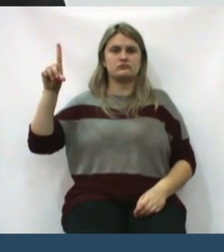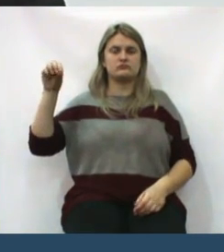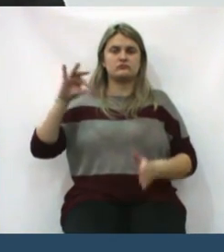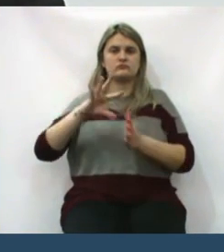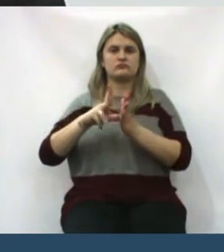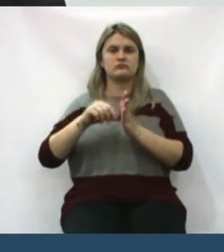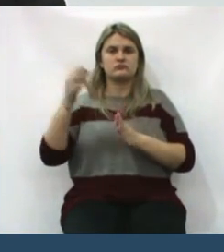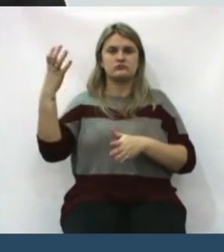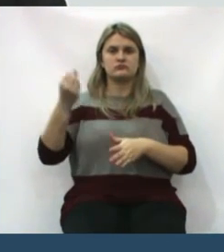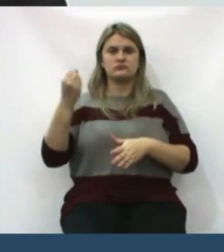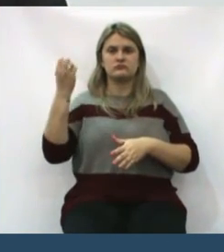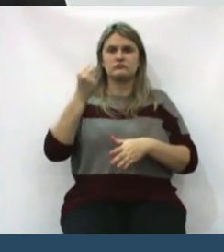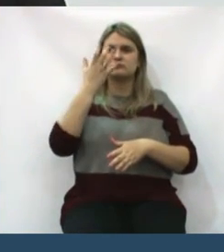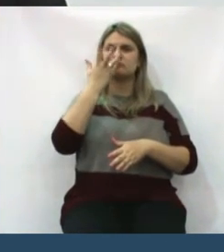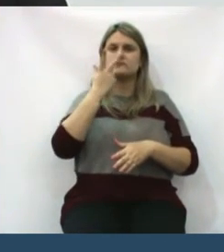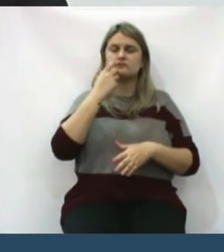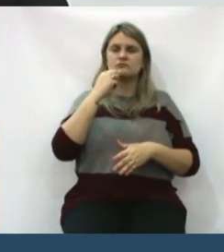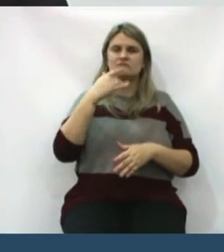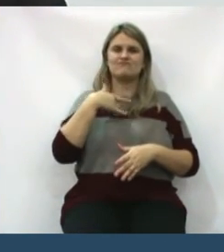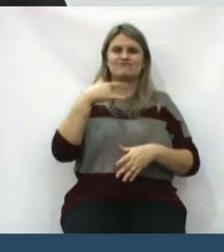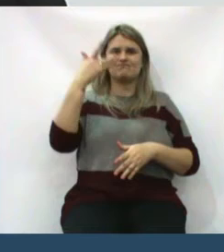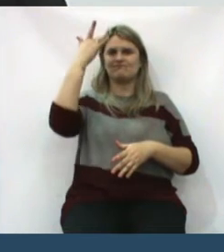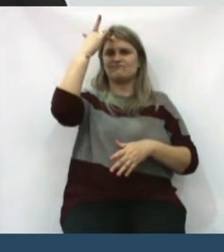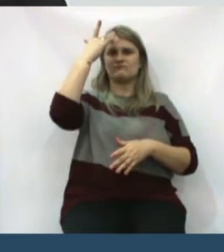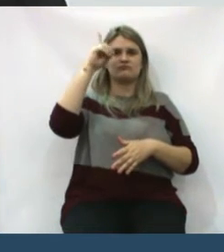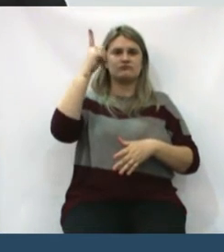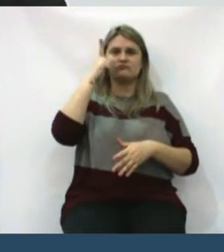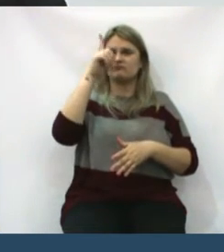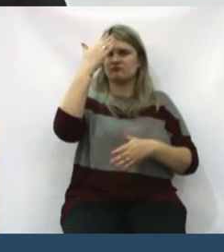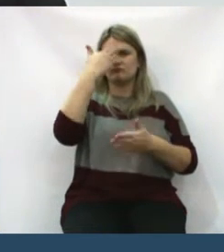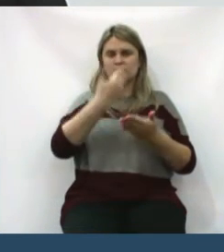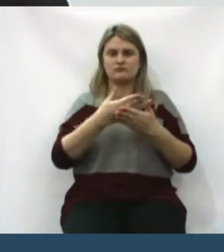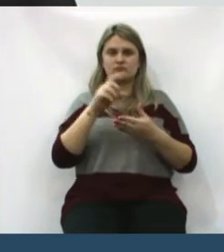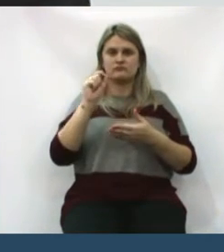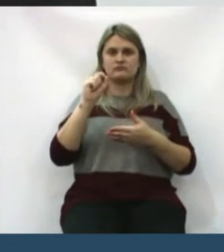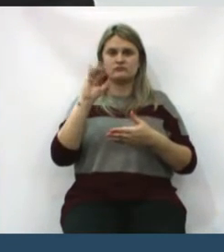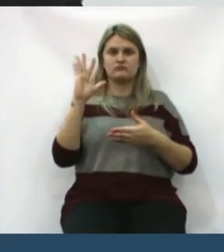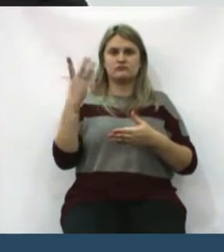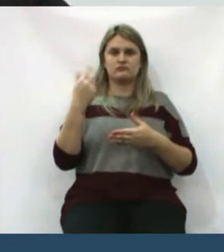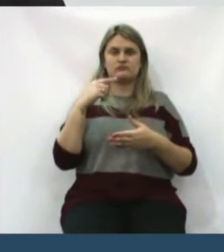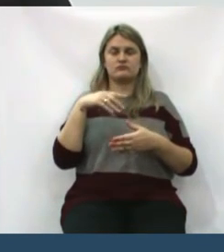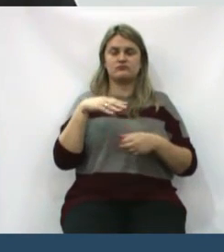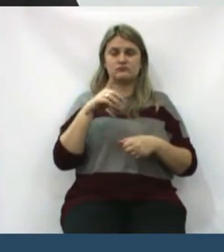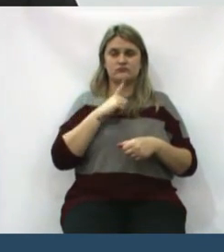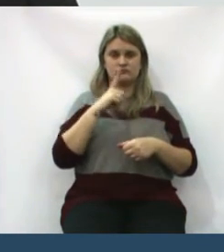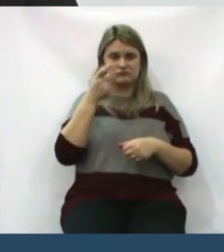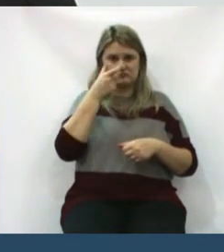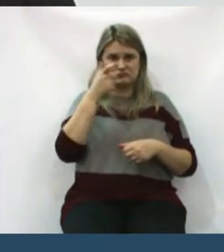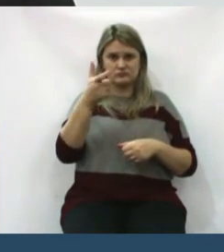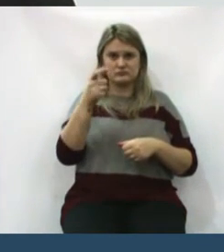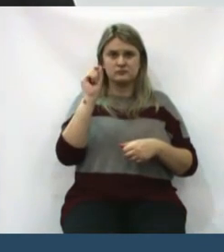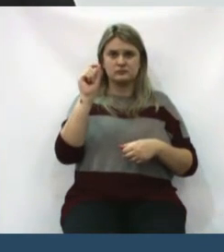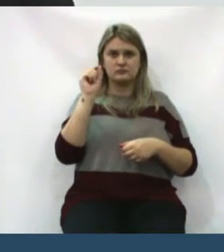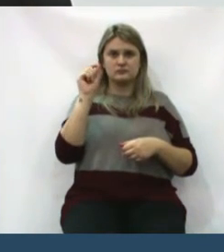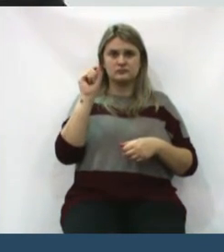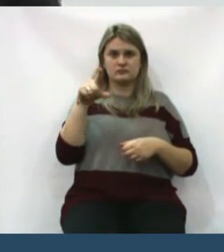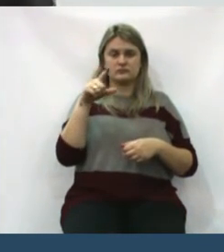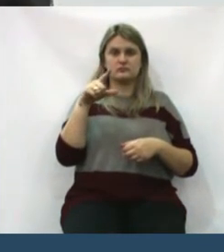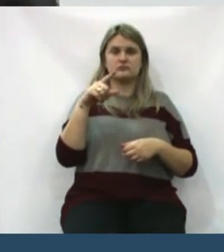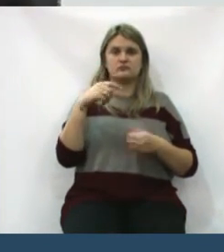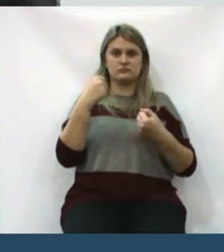crianças. Então é um absurdo que tenha acontecido na cidade. E o mais interessante é que,